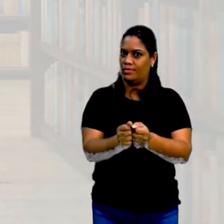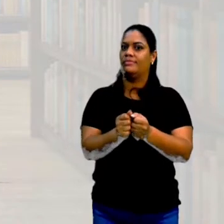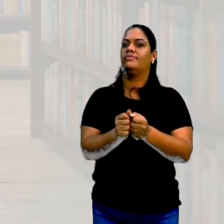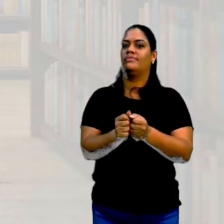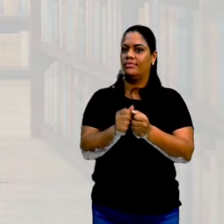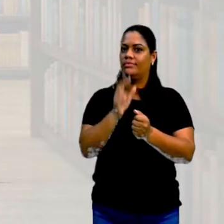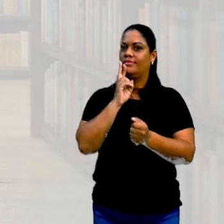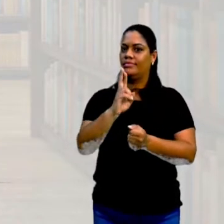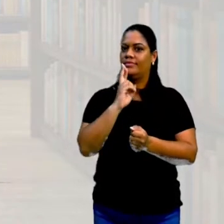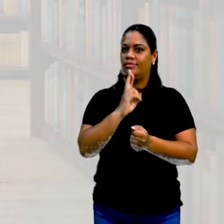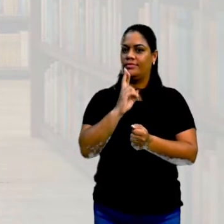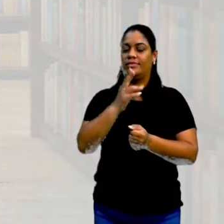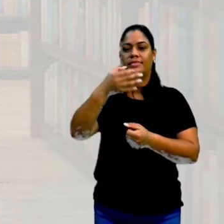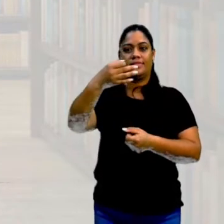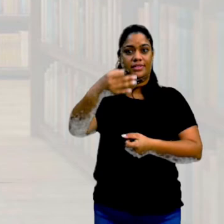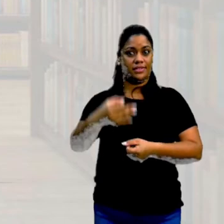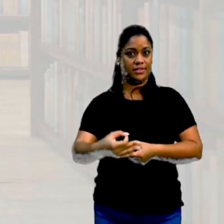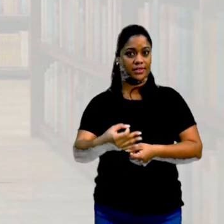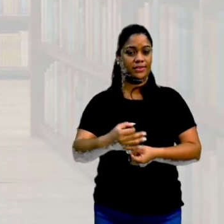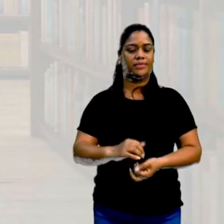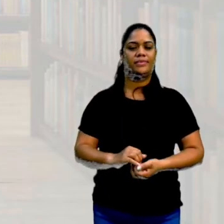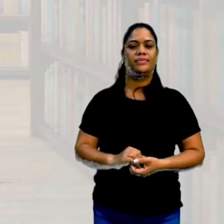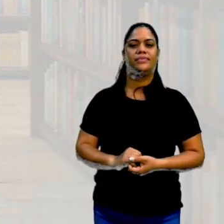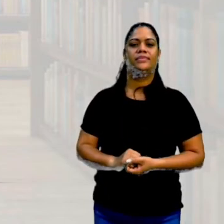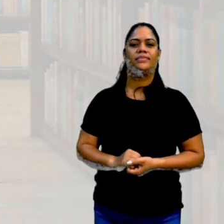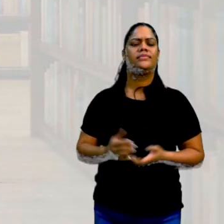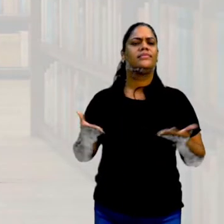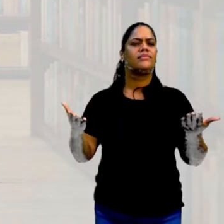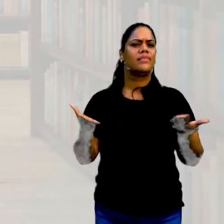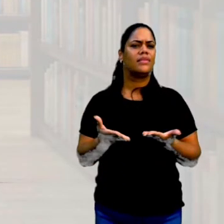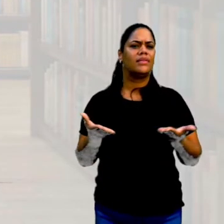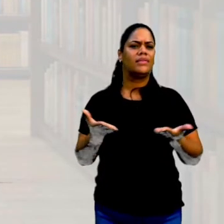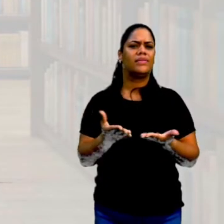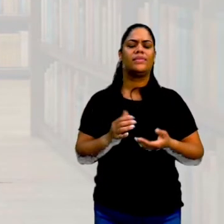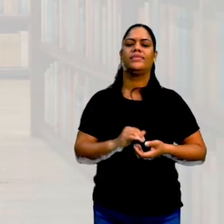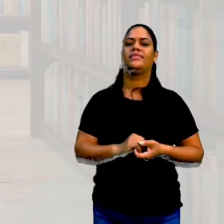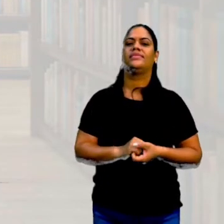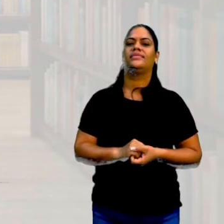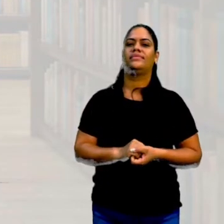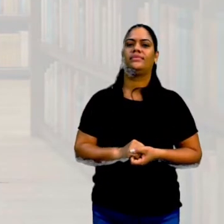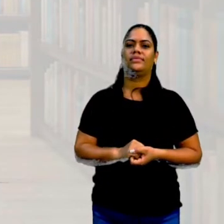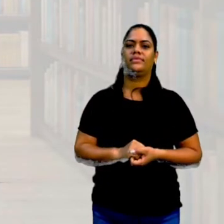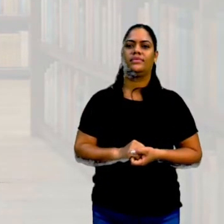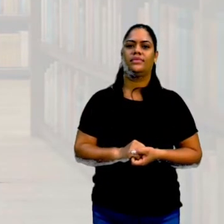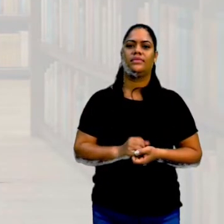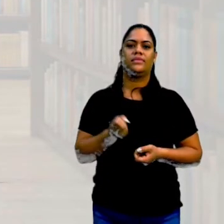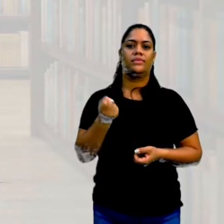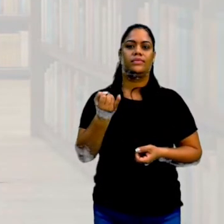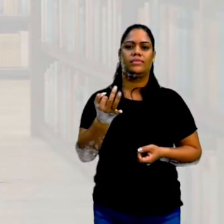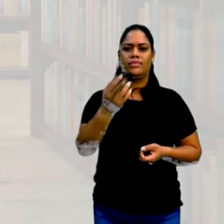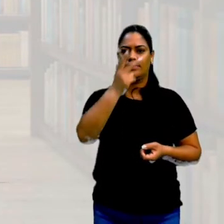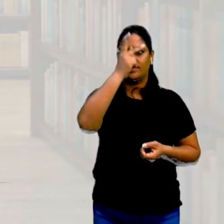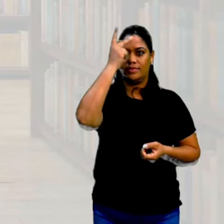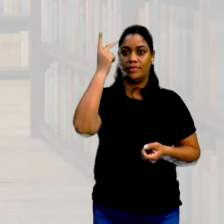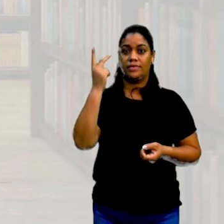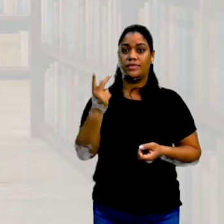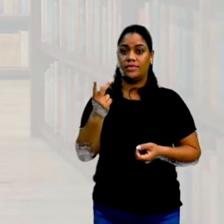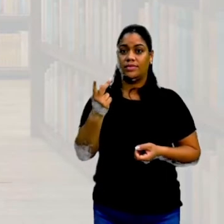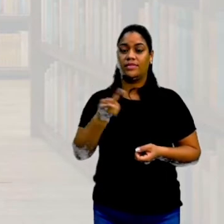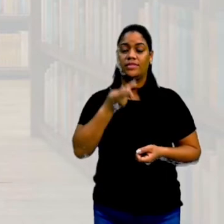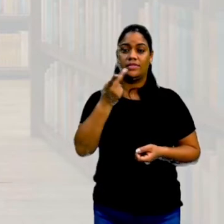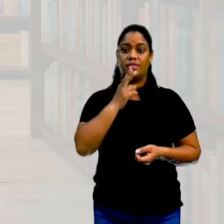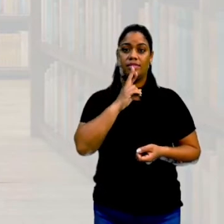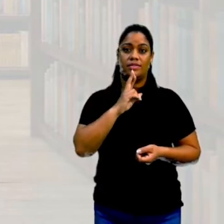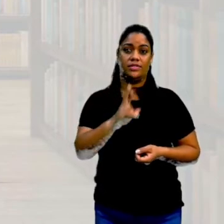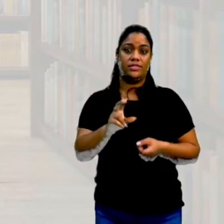sua resposta. Está bom? Agora, para o outro lado, pense o seguinte. Quantas pessoas vão dar a resposta se